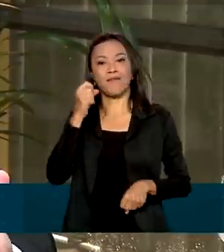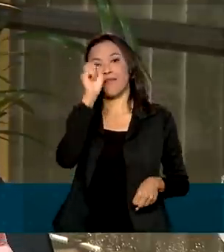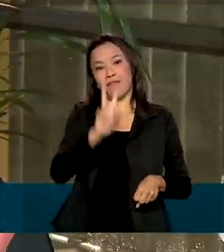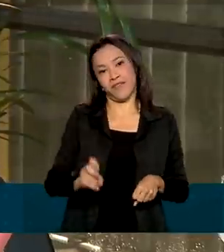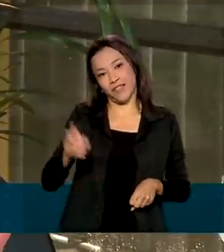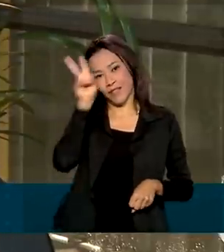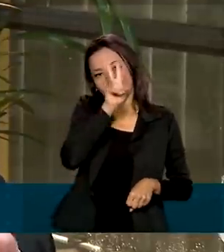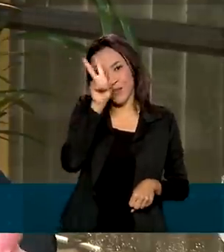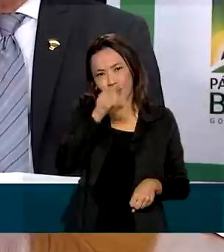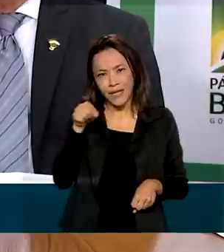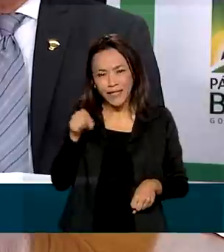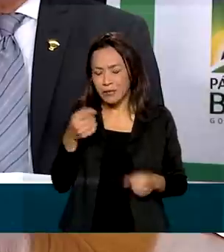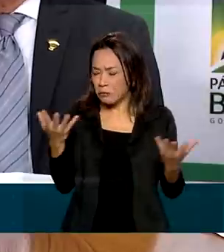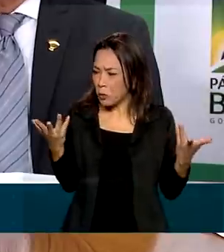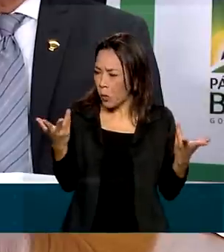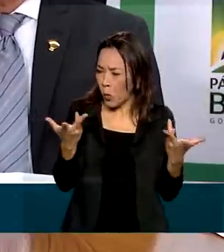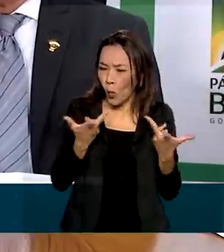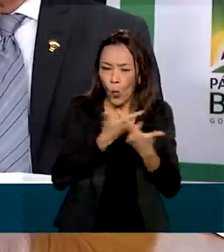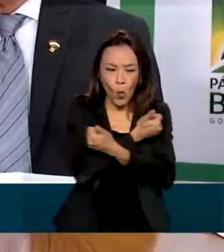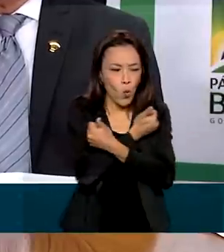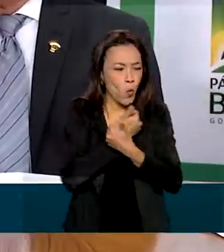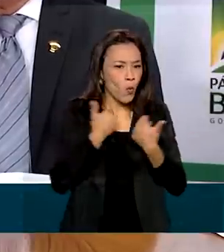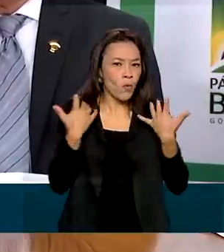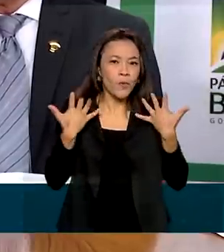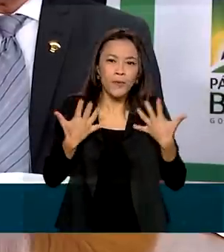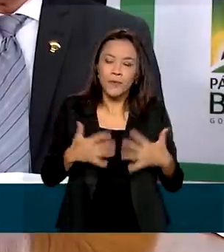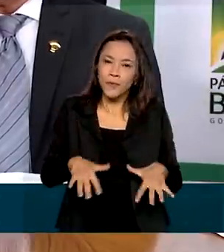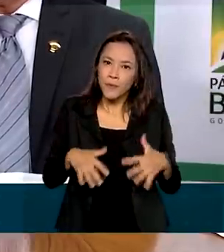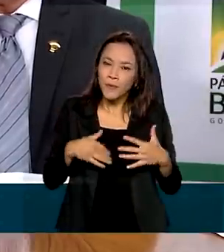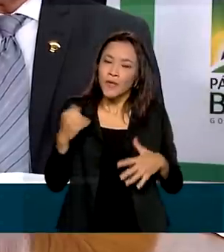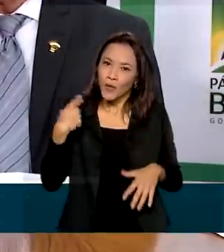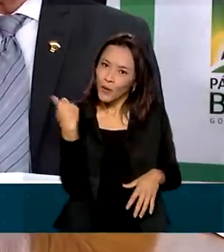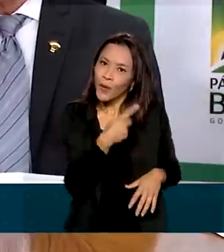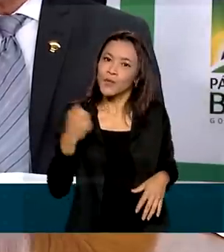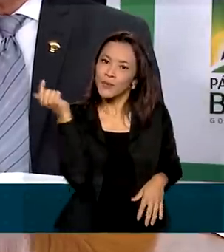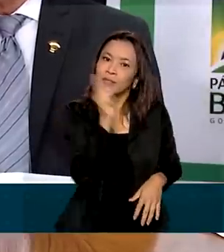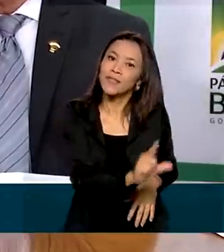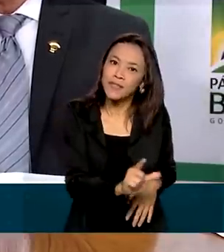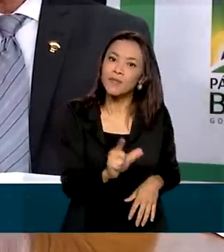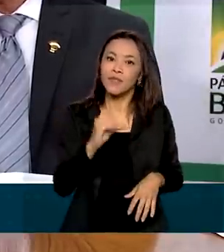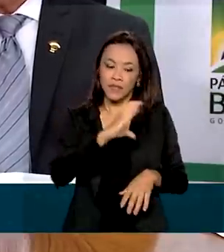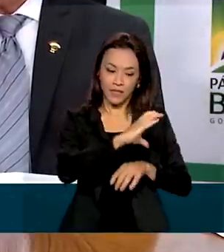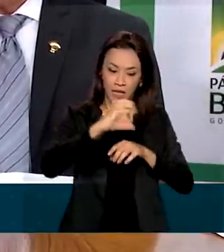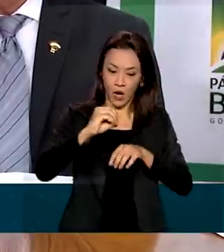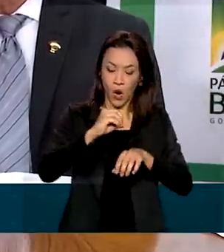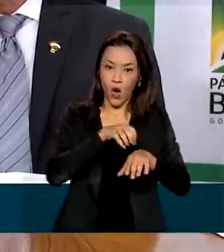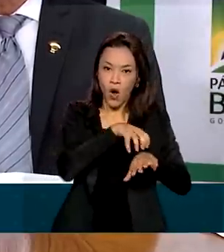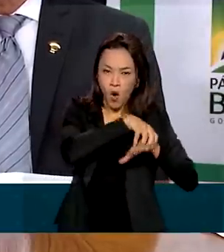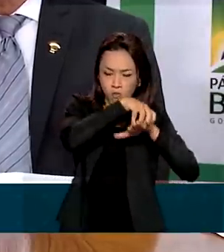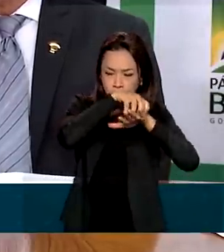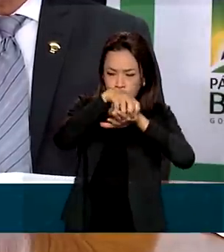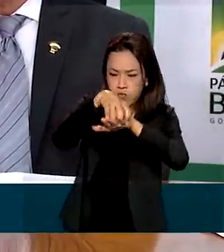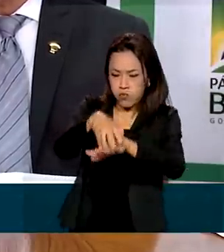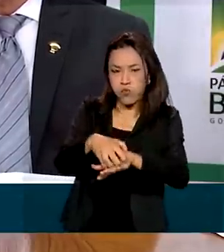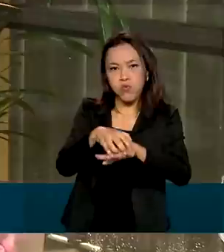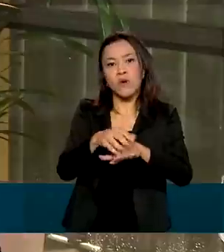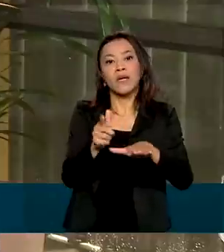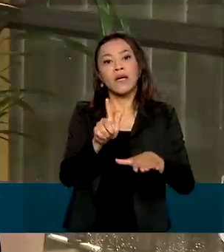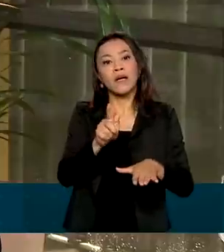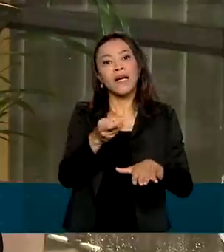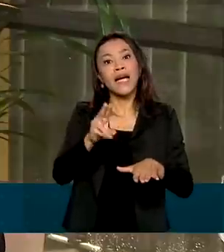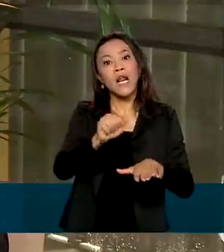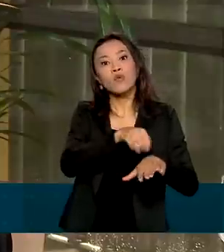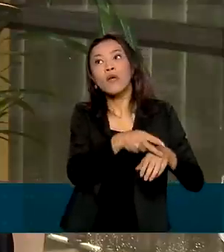uma eficiência tão grande que pela primeira vez também a gente conseguiu tirar grãos do centro-oeste brasileiro e levar para a Ásia